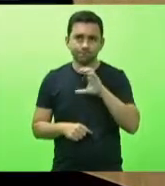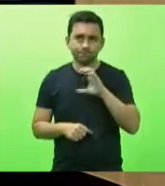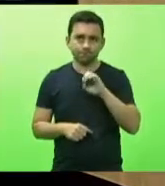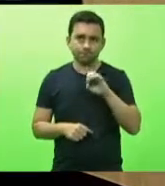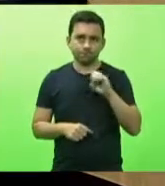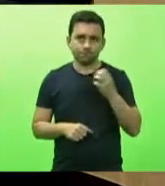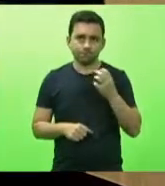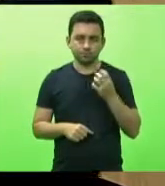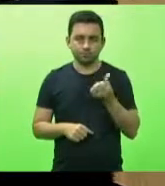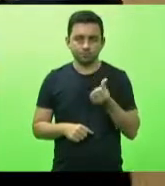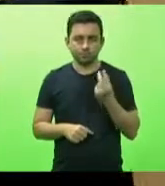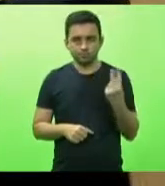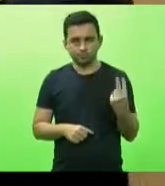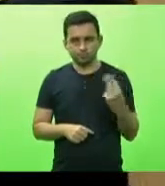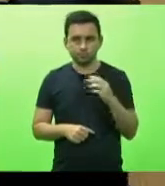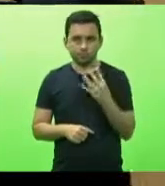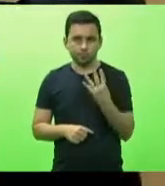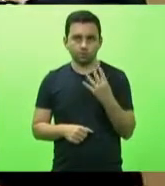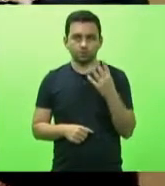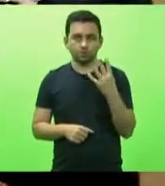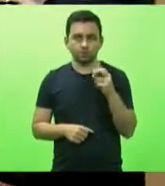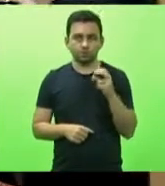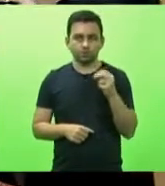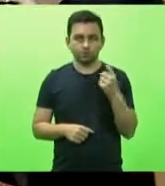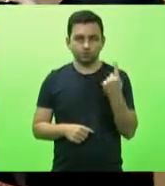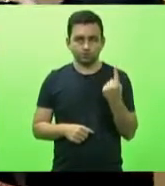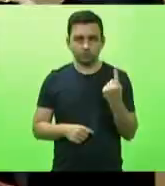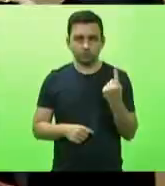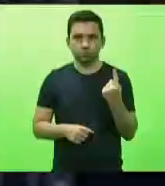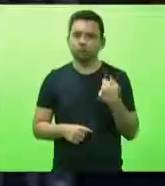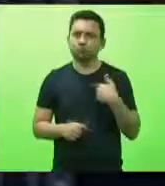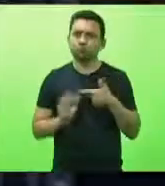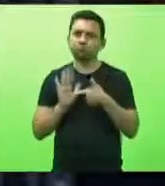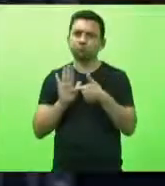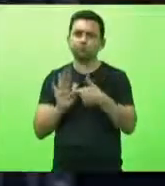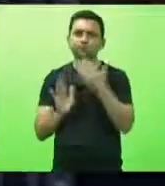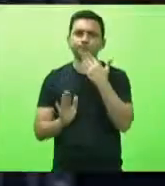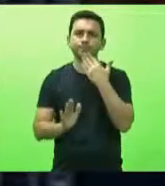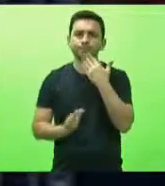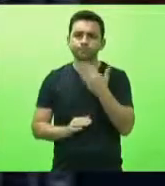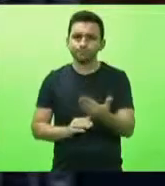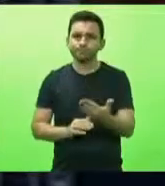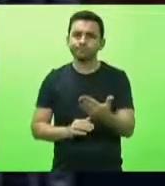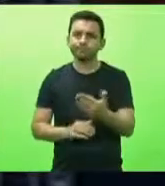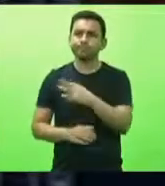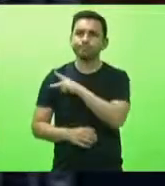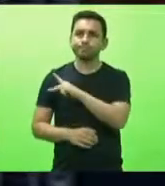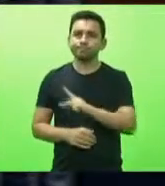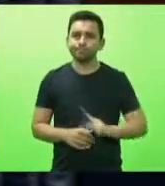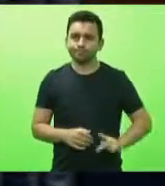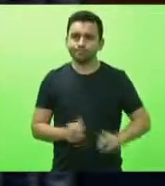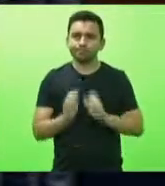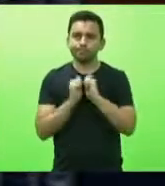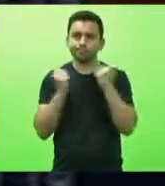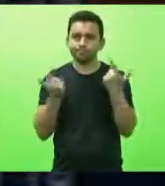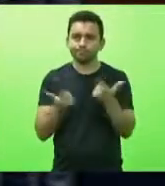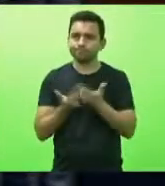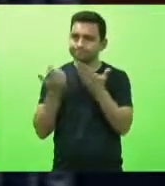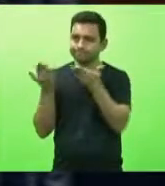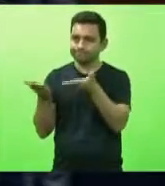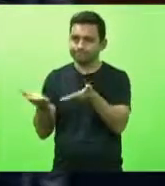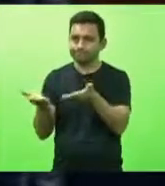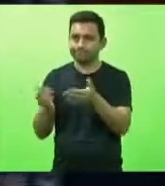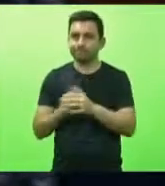-4 de 2021. Eu apresentei solicitando que o presidente da Assembleia, V. Exª,